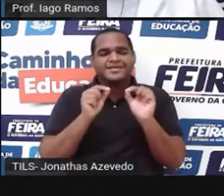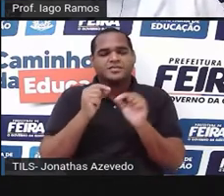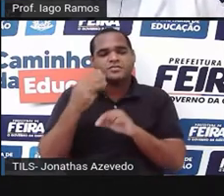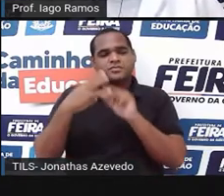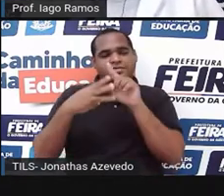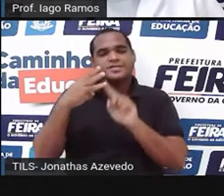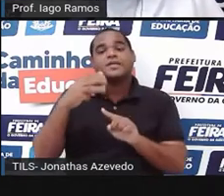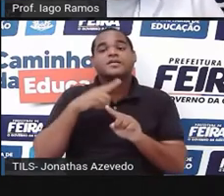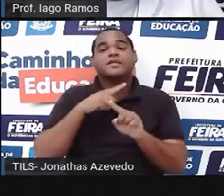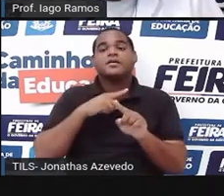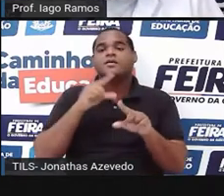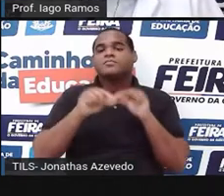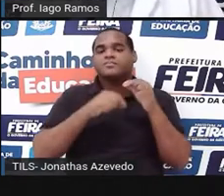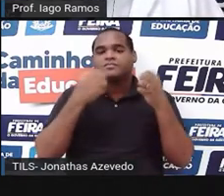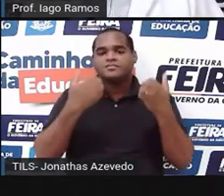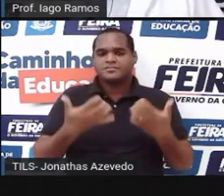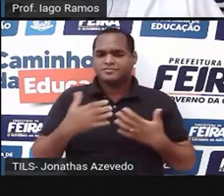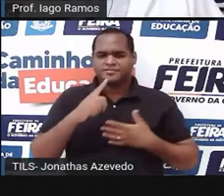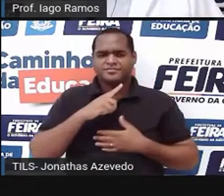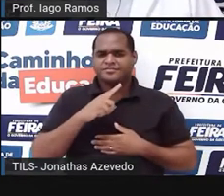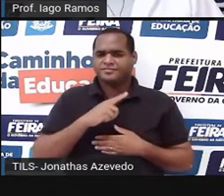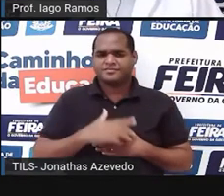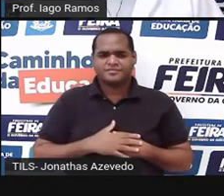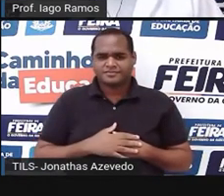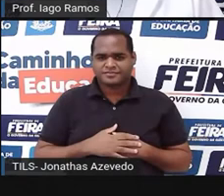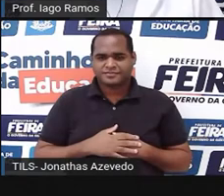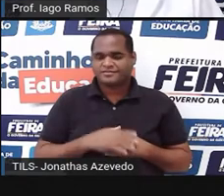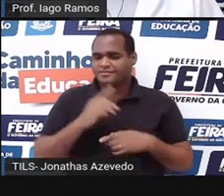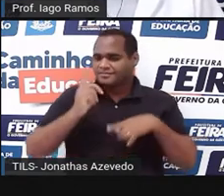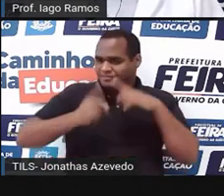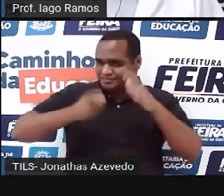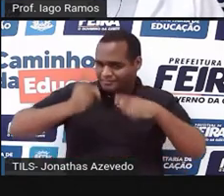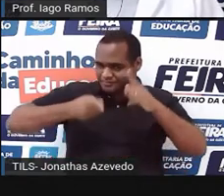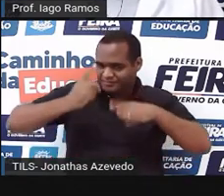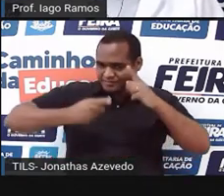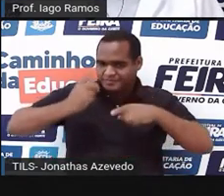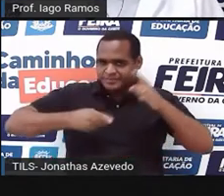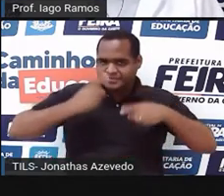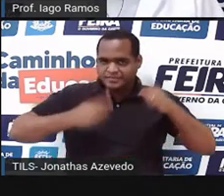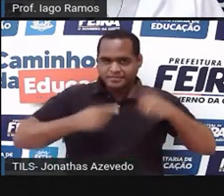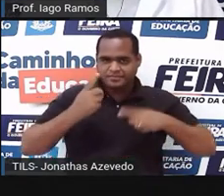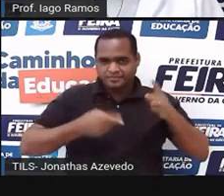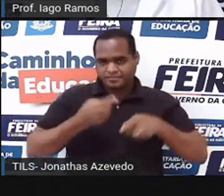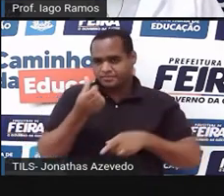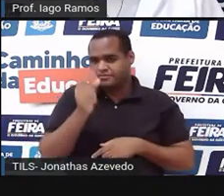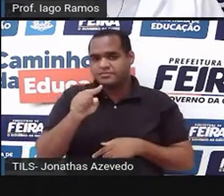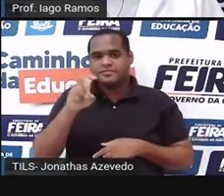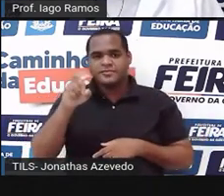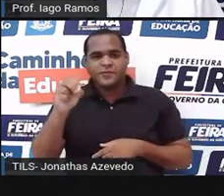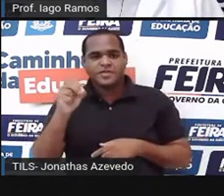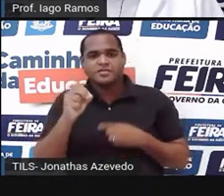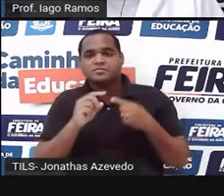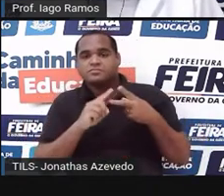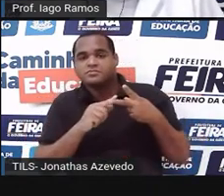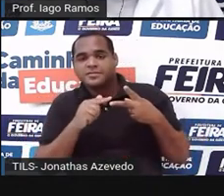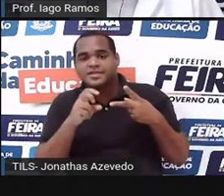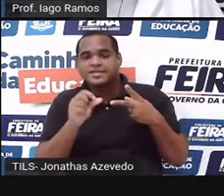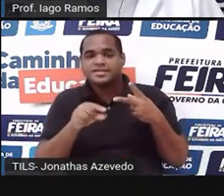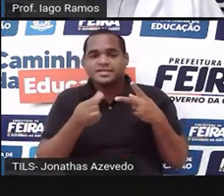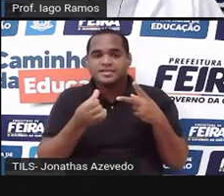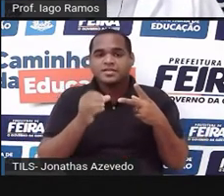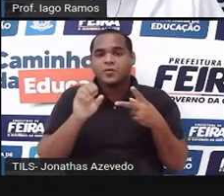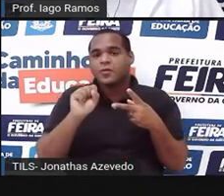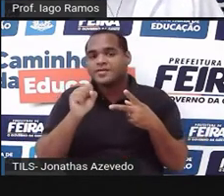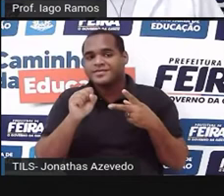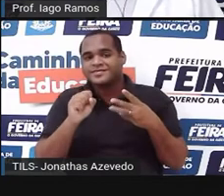opções? Tempo? Bora fazer aqui um suspensezinho. 6 e 50, 7 e 60, ou 8 reais.